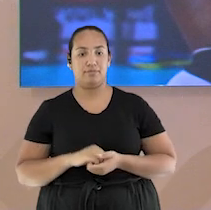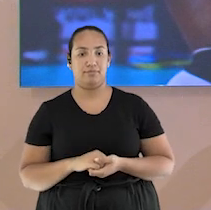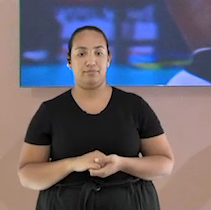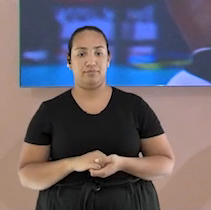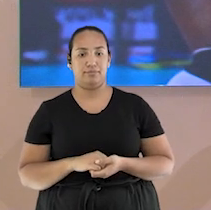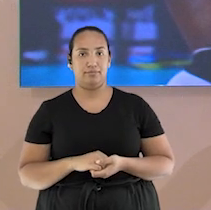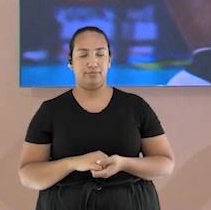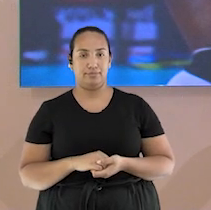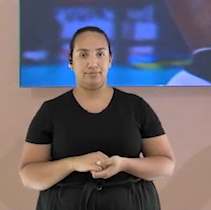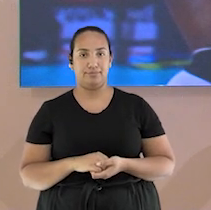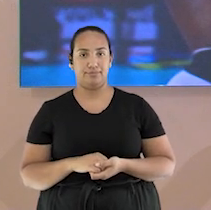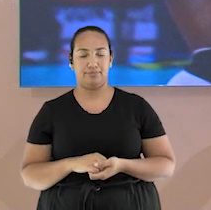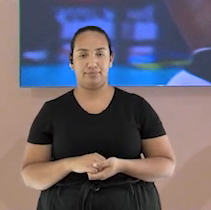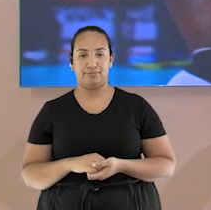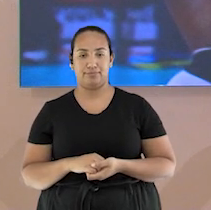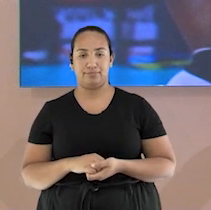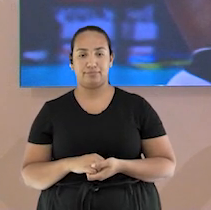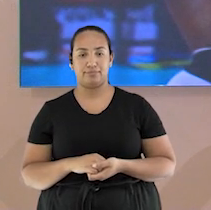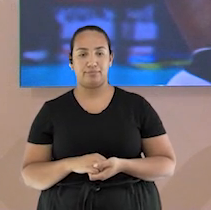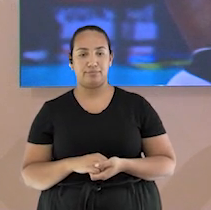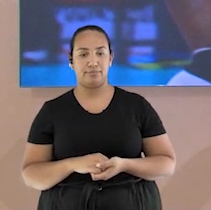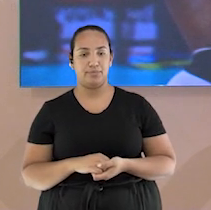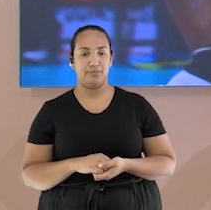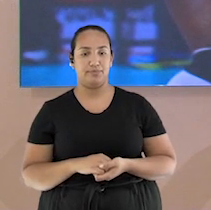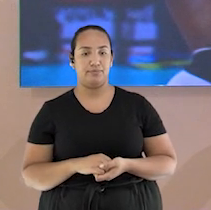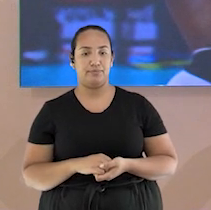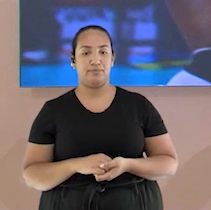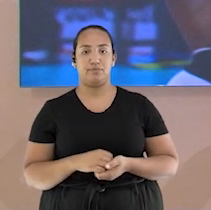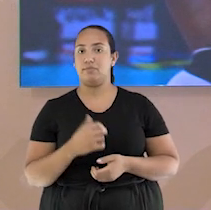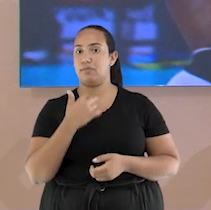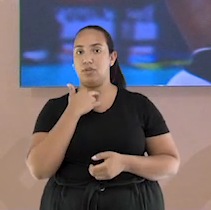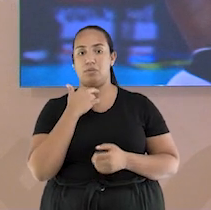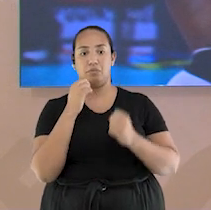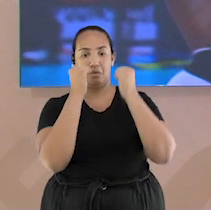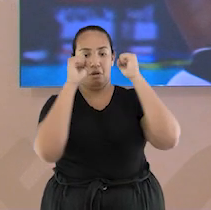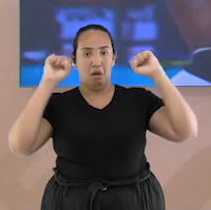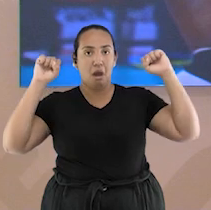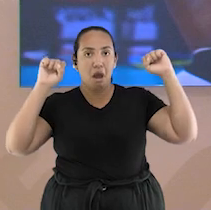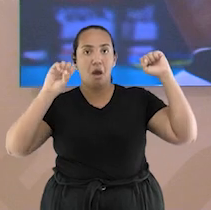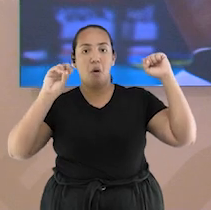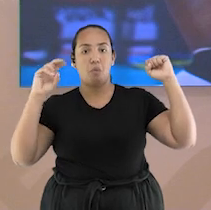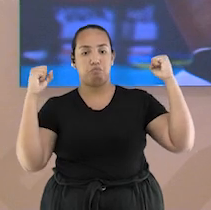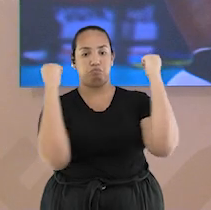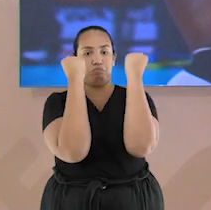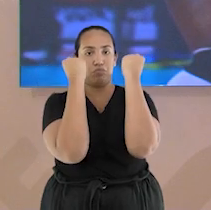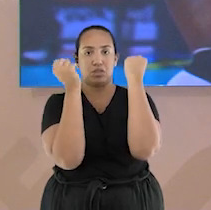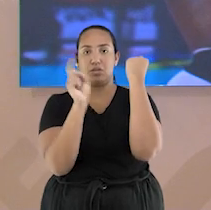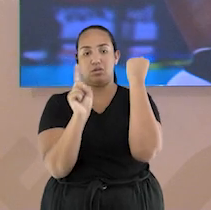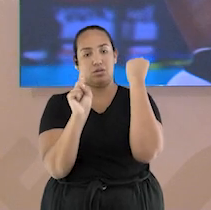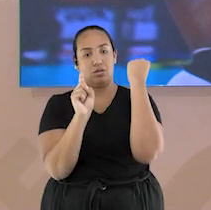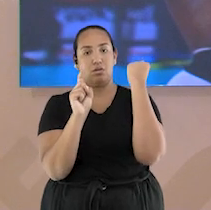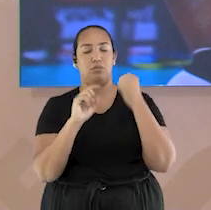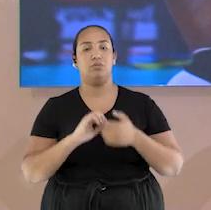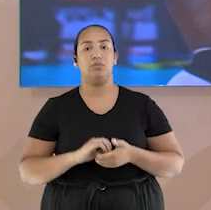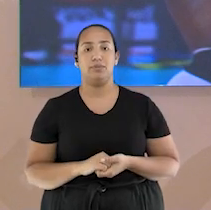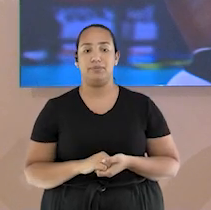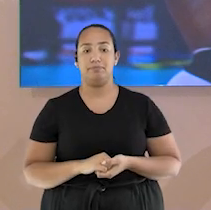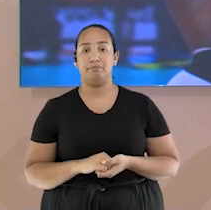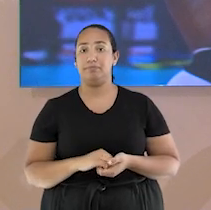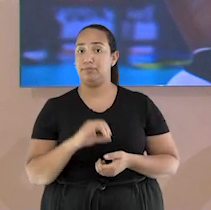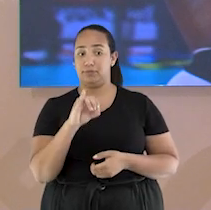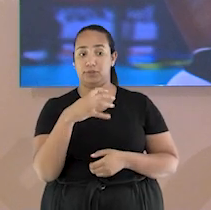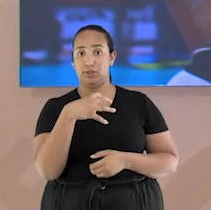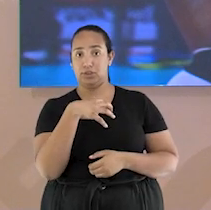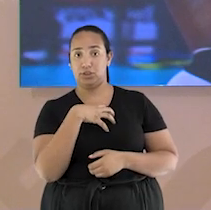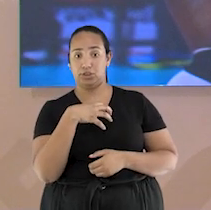semiflexionados. Entendeu? Não pode estar muito aberto e nem muito fechado. Quando